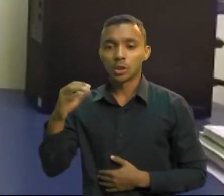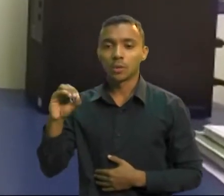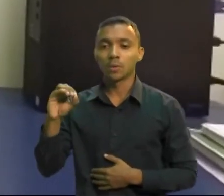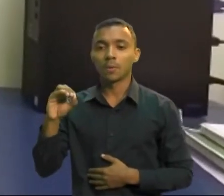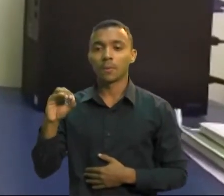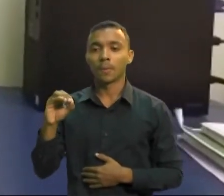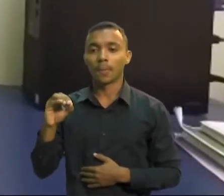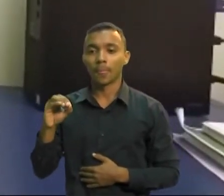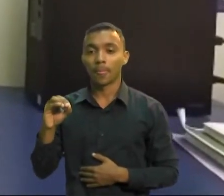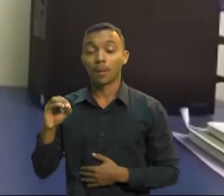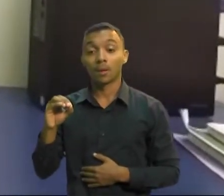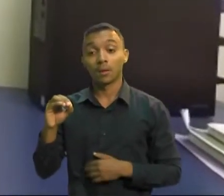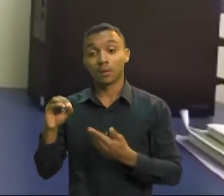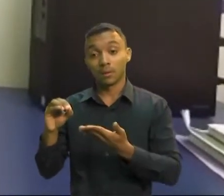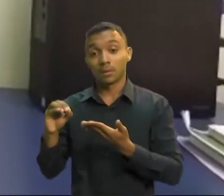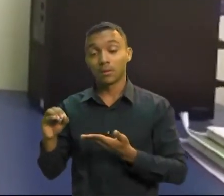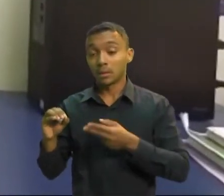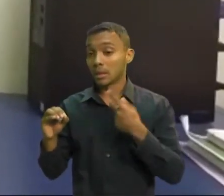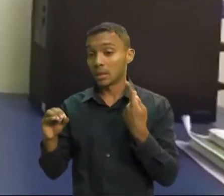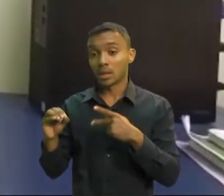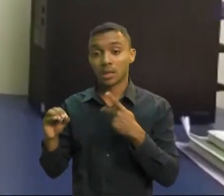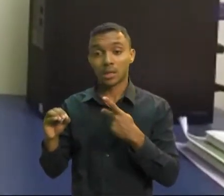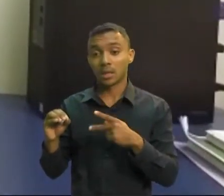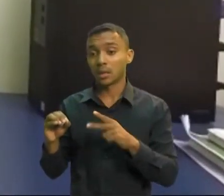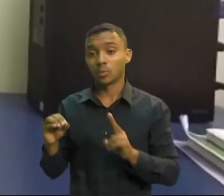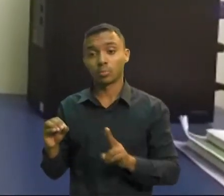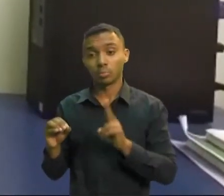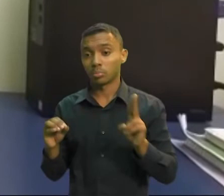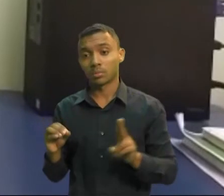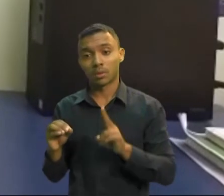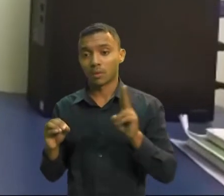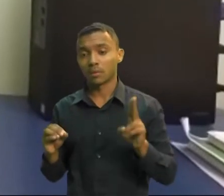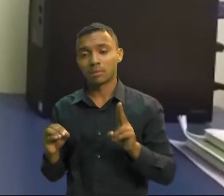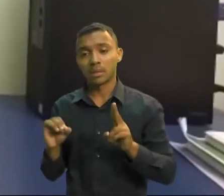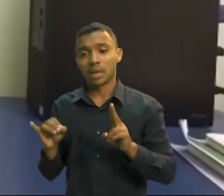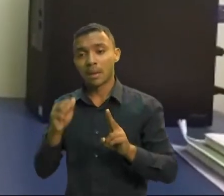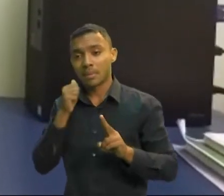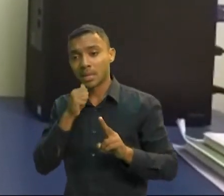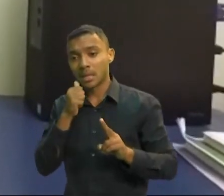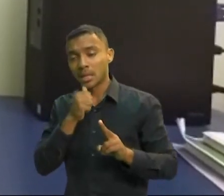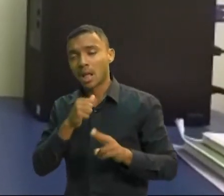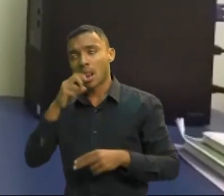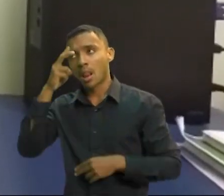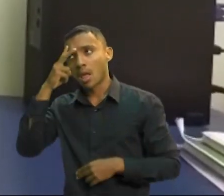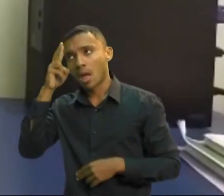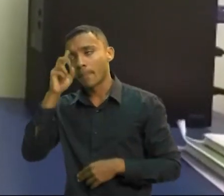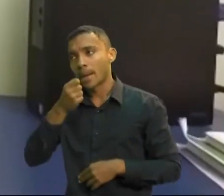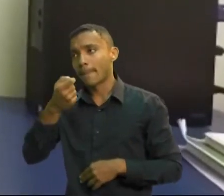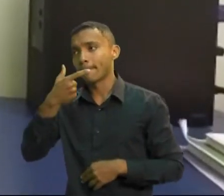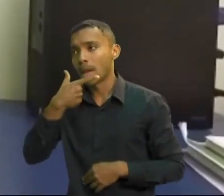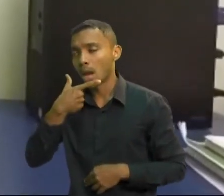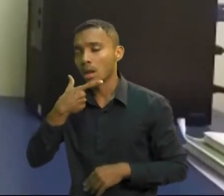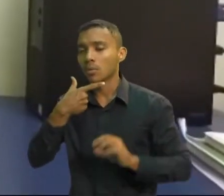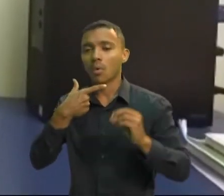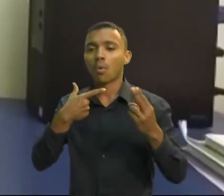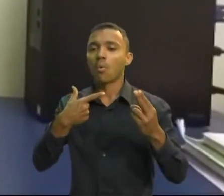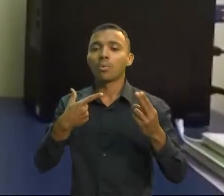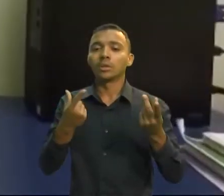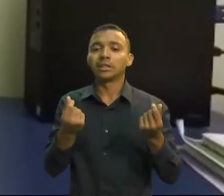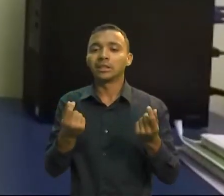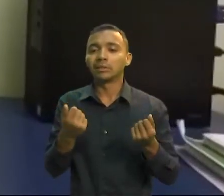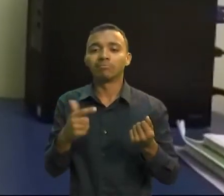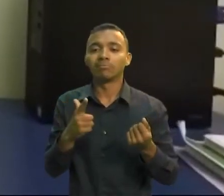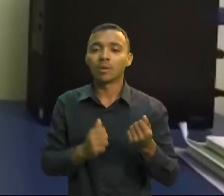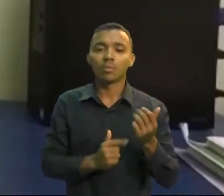o método vai agir de qualquer forma, independente dela lembrar de tomar, independente de ter dinheiro para comprar ou não.